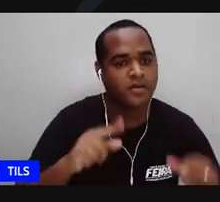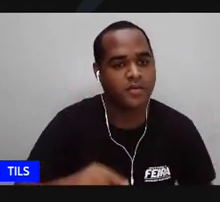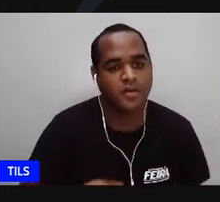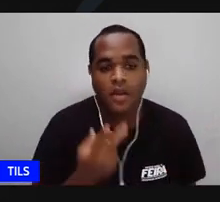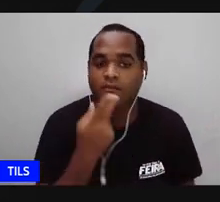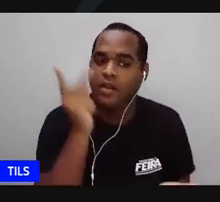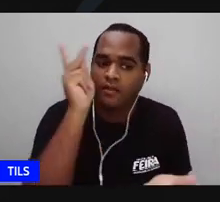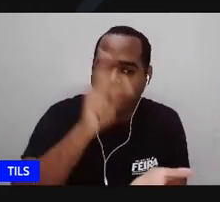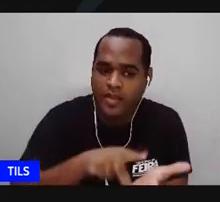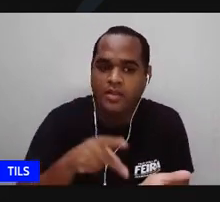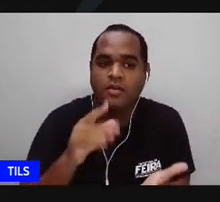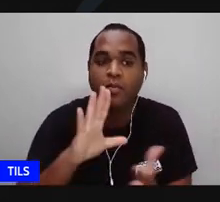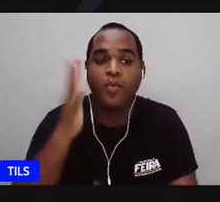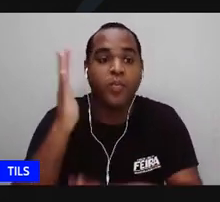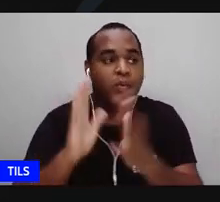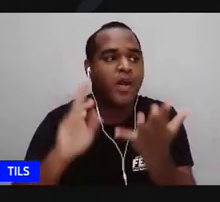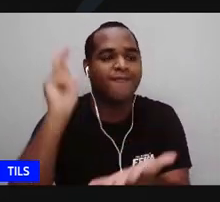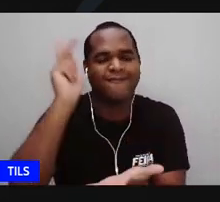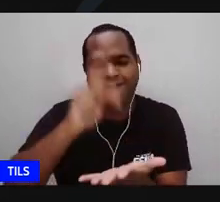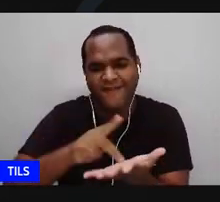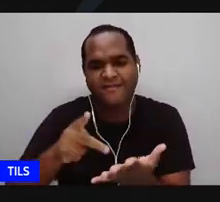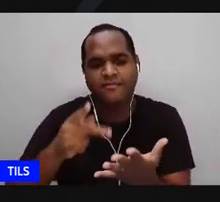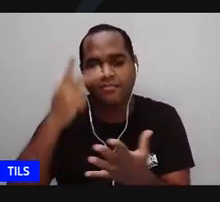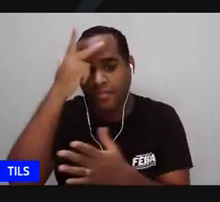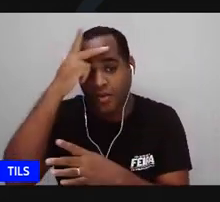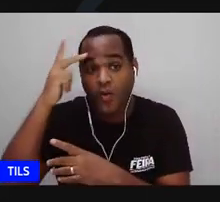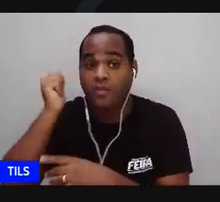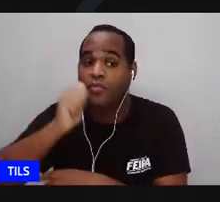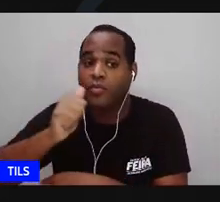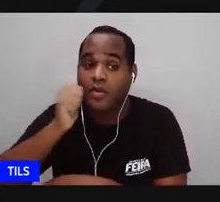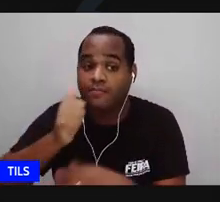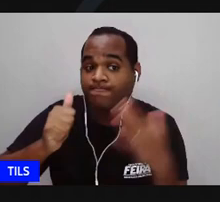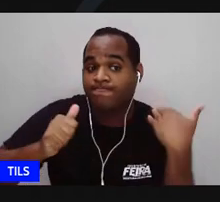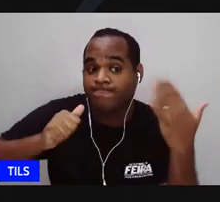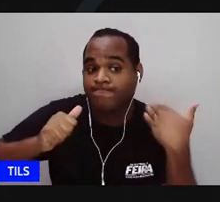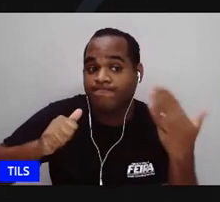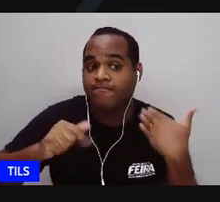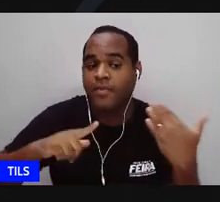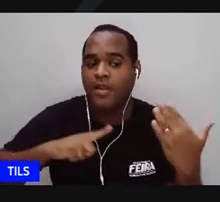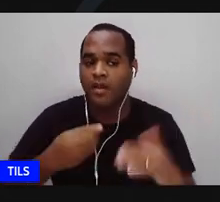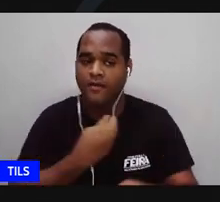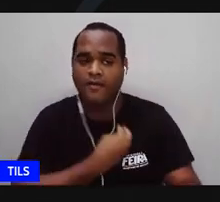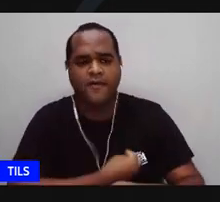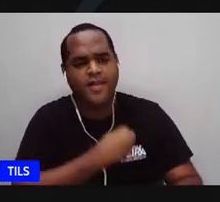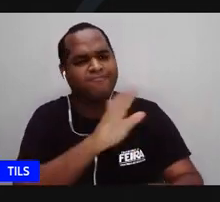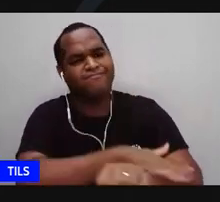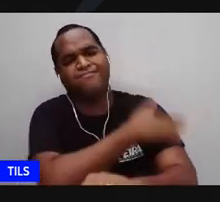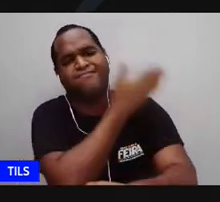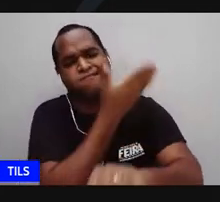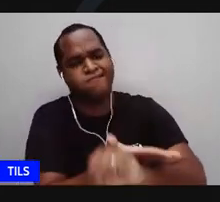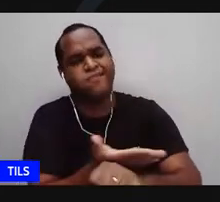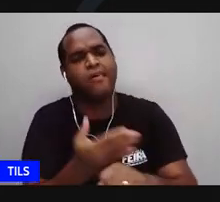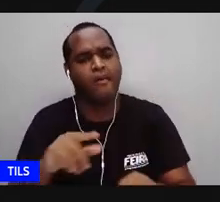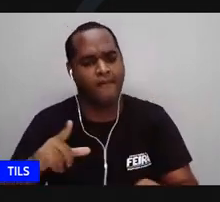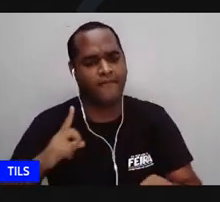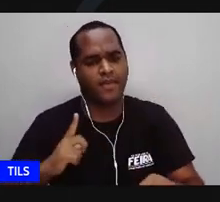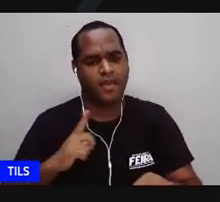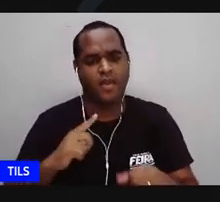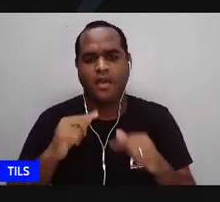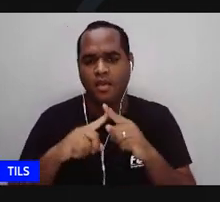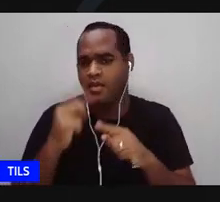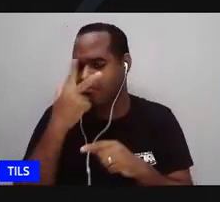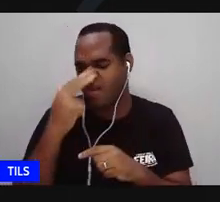realidade que a grande maioria das mulheres viviam e muitas ainda vivem e aqui dá o seu rito de